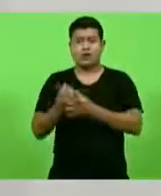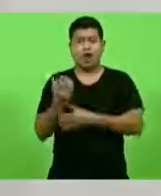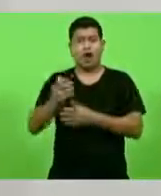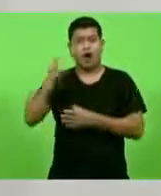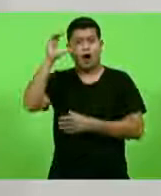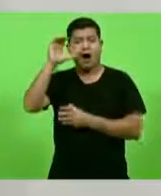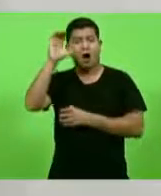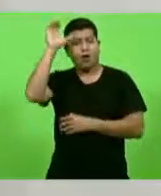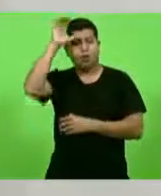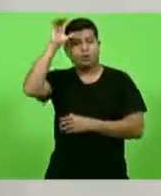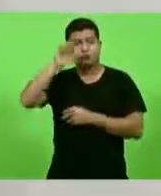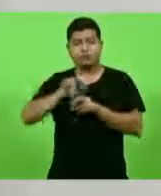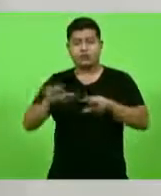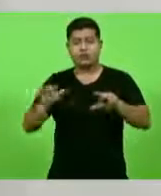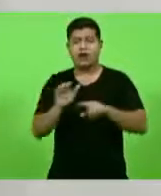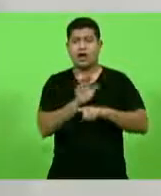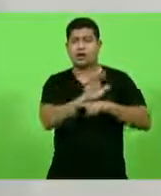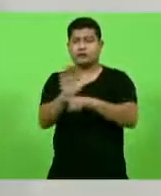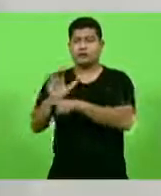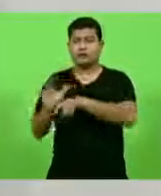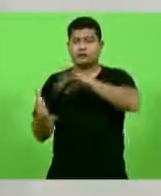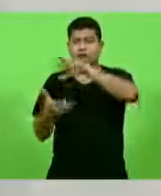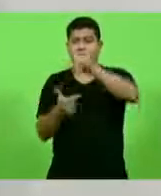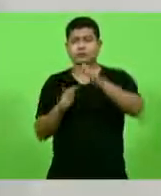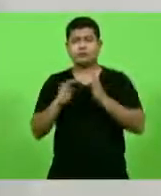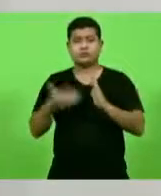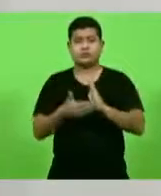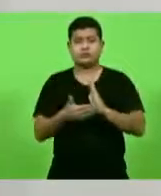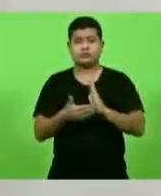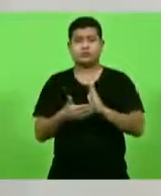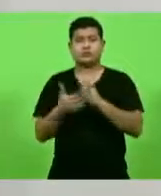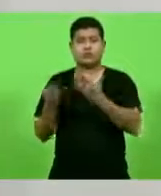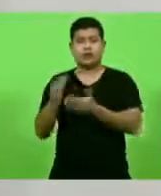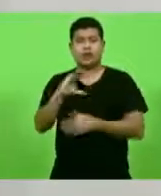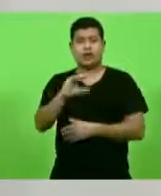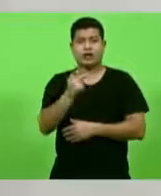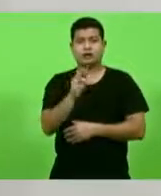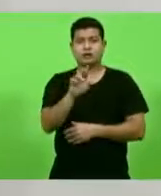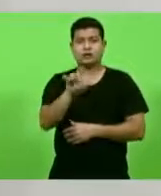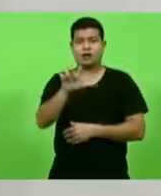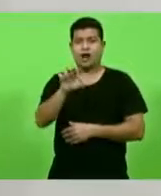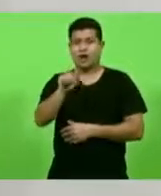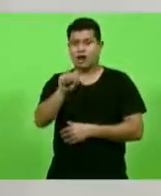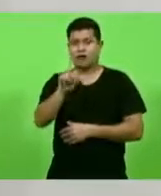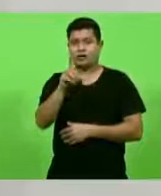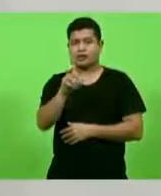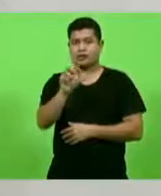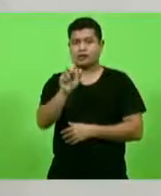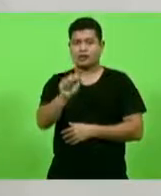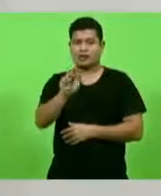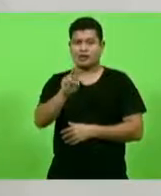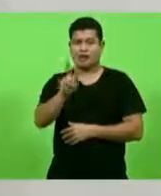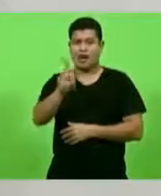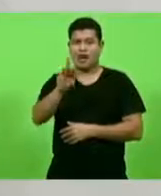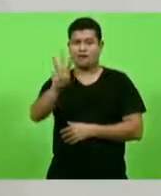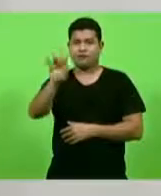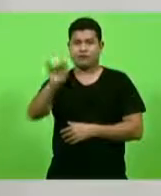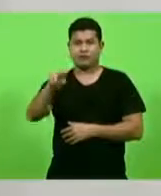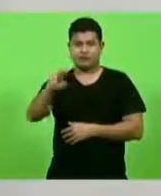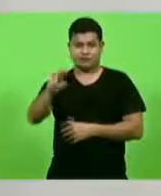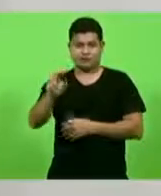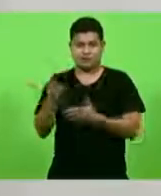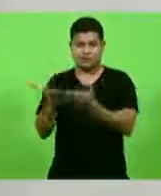no mapa-mundo da ciência. Charles Darwin lhe deu a alcunha de príncipe dos